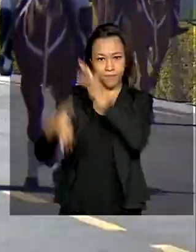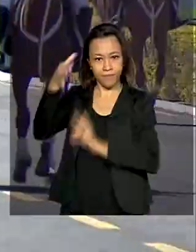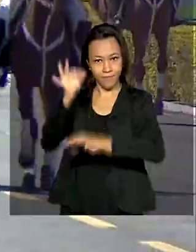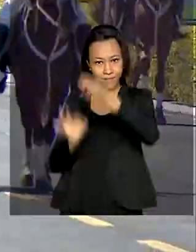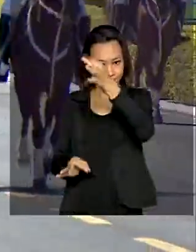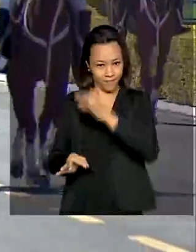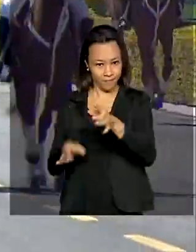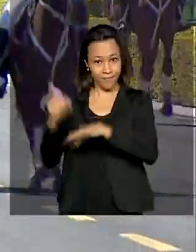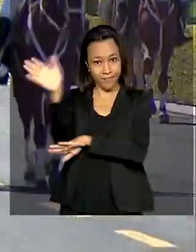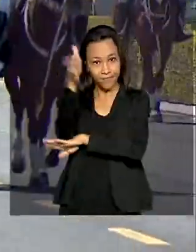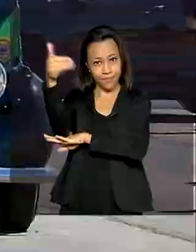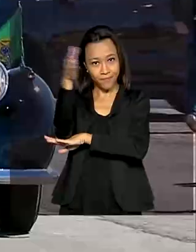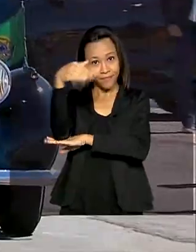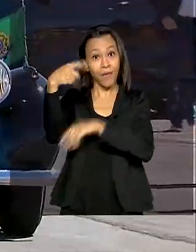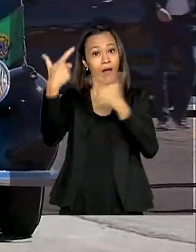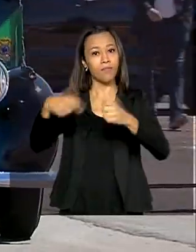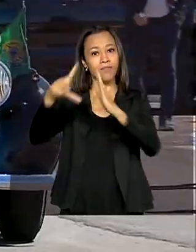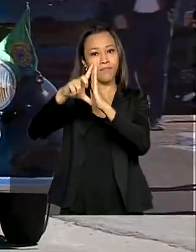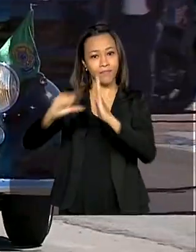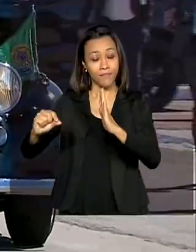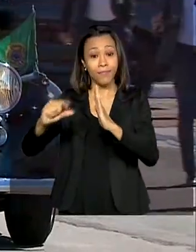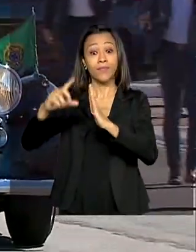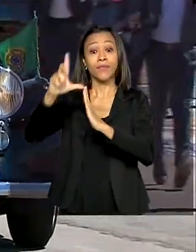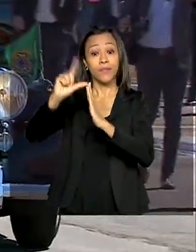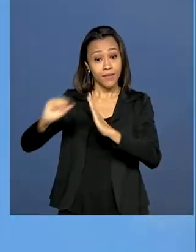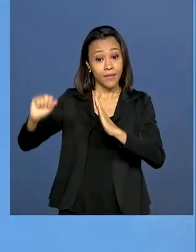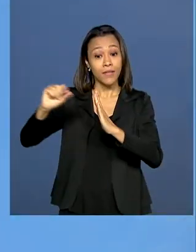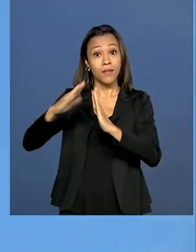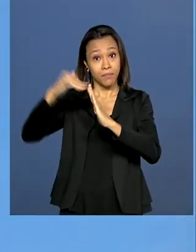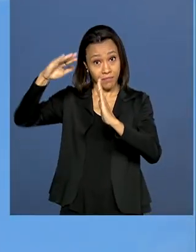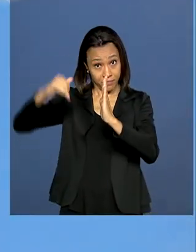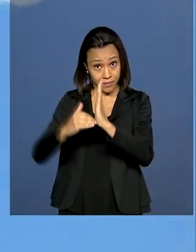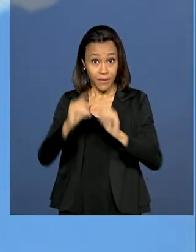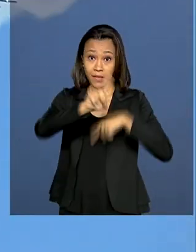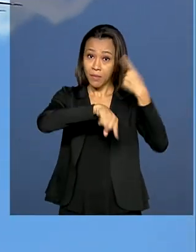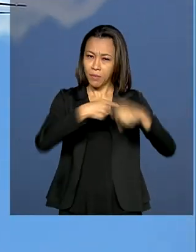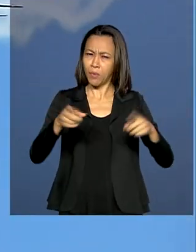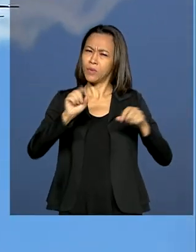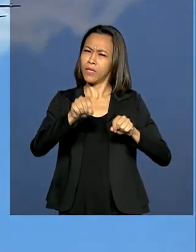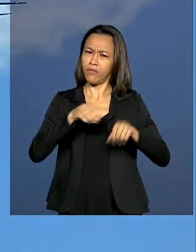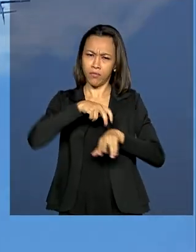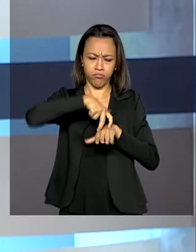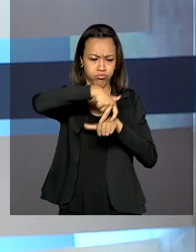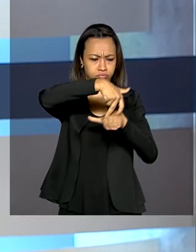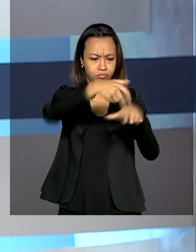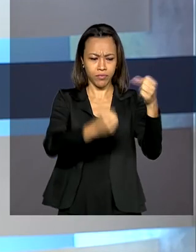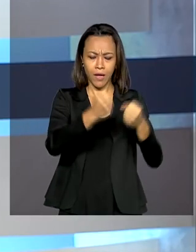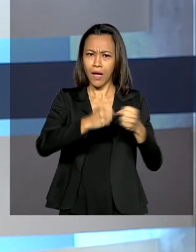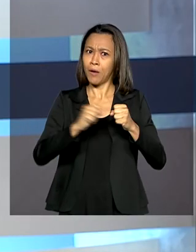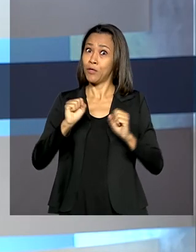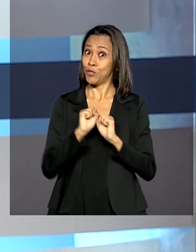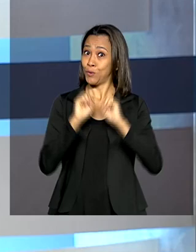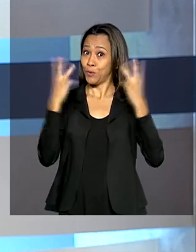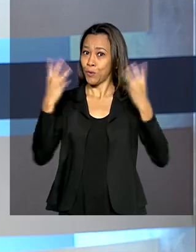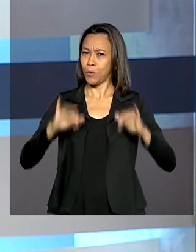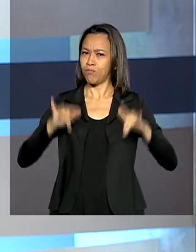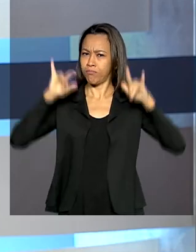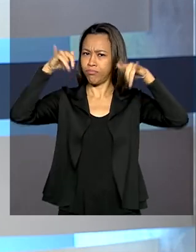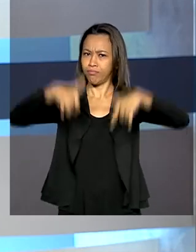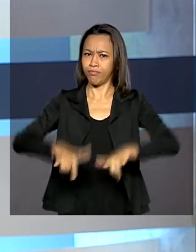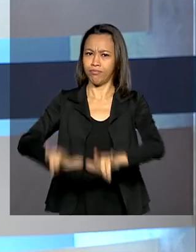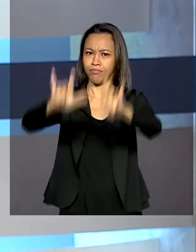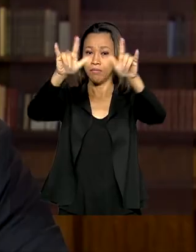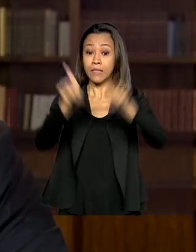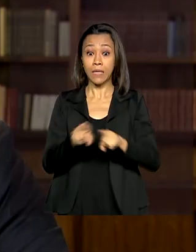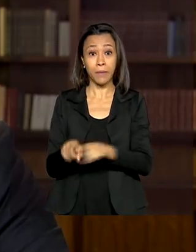Palácio da Alvorada. Teve desfile no tradicional Rolls Royce e show da Esquadrilha da Fumaça. Em pronunciamento à